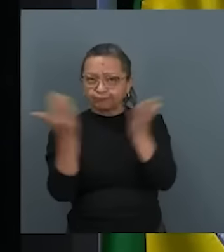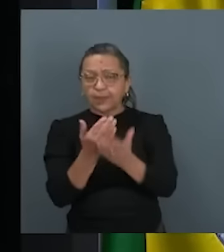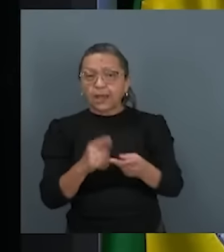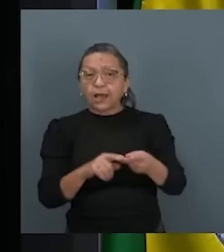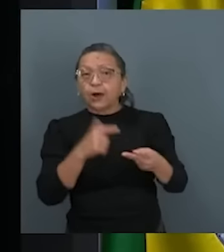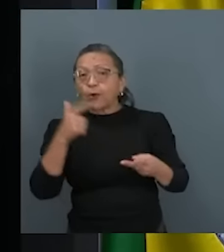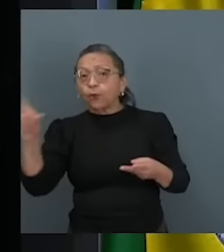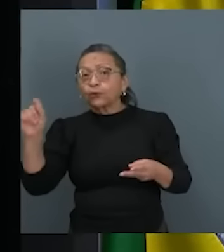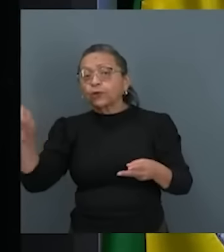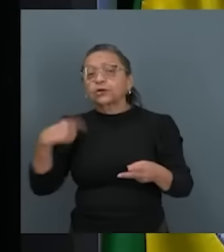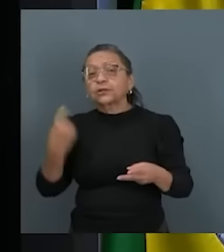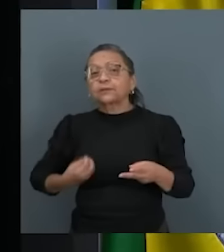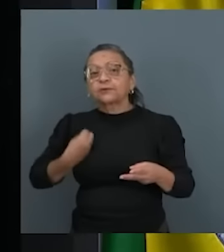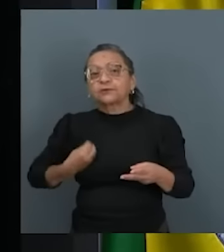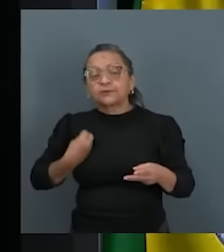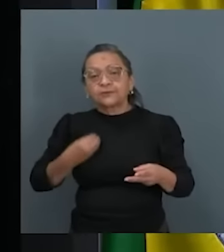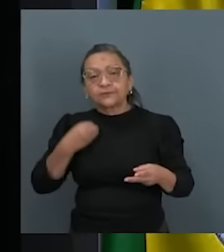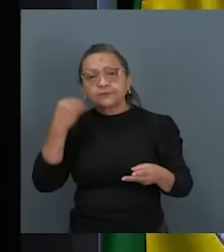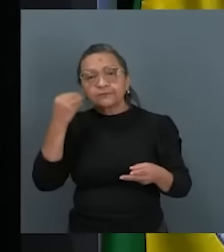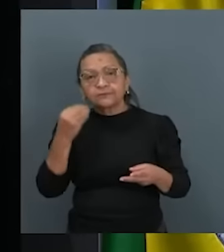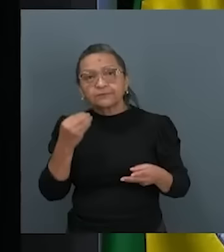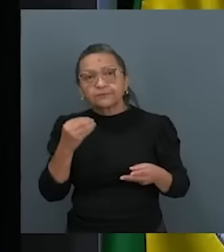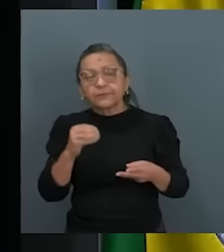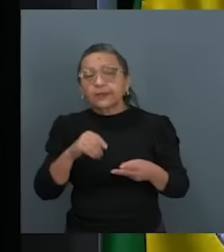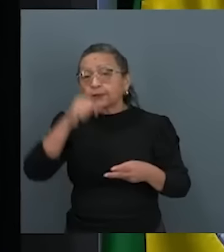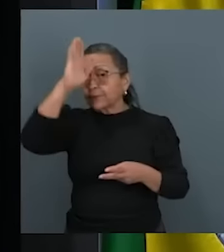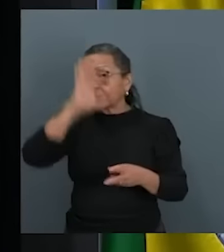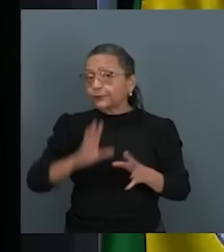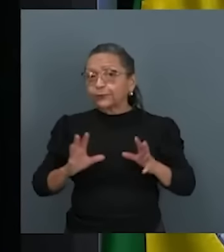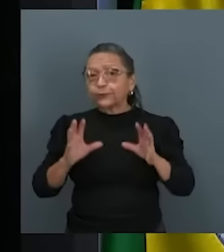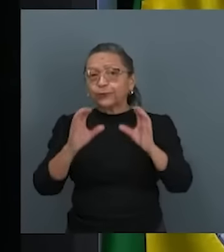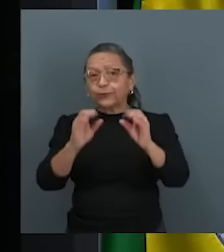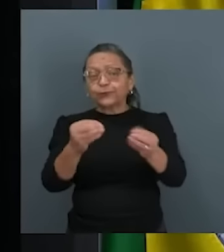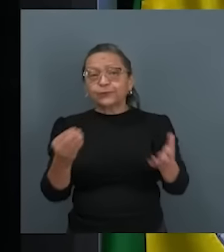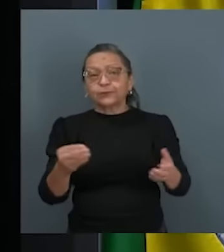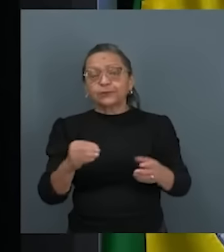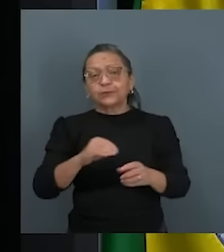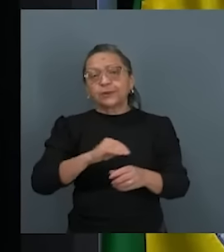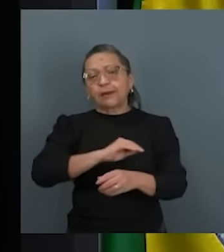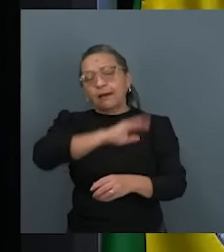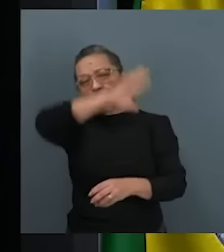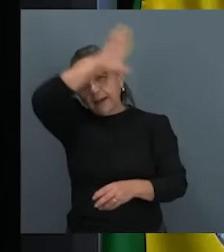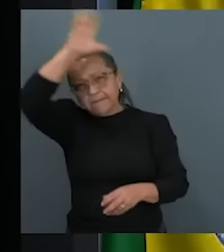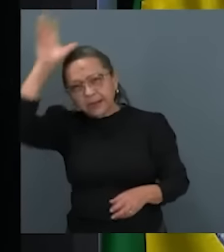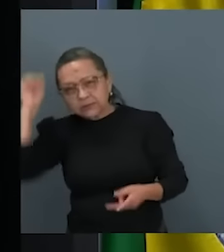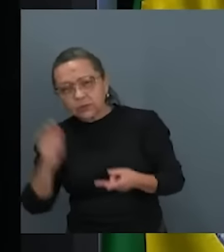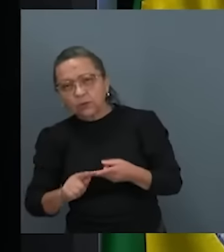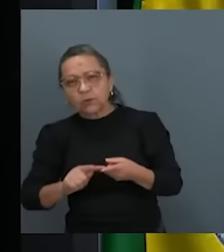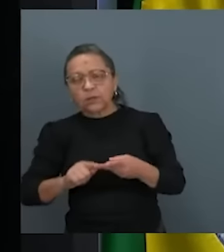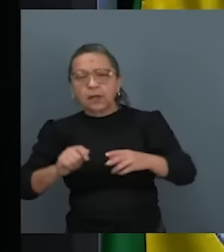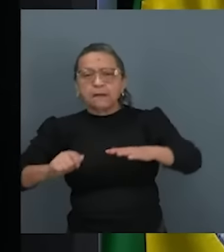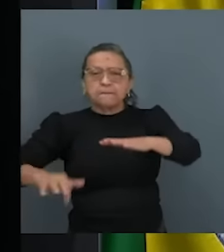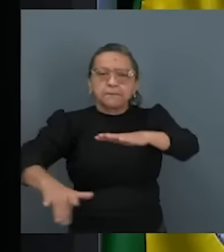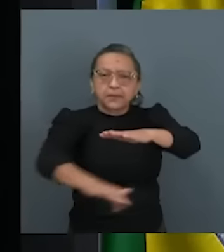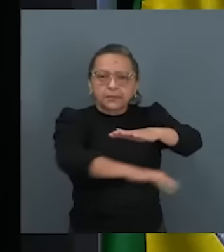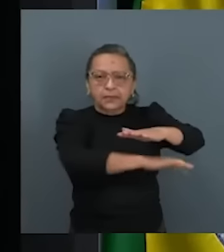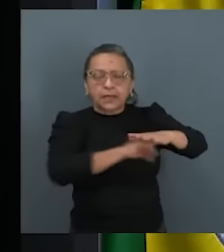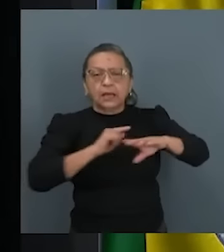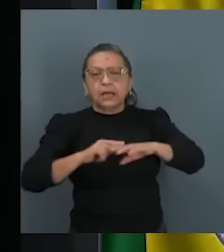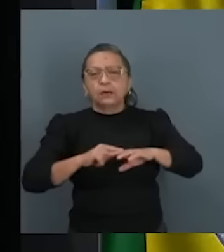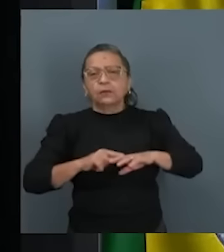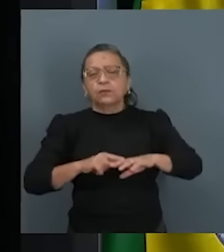é o que nós estamos vivenciando no Brasil, na Amazônia, no Pantanal, no Cerrado.